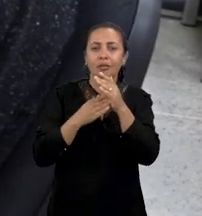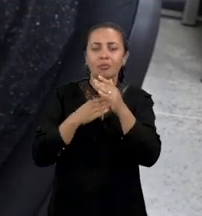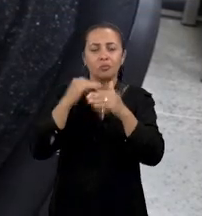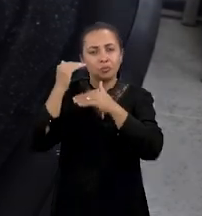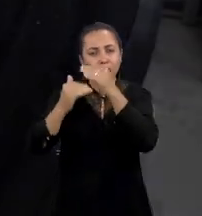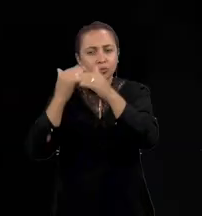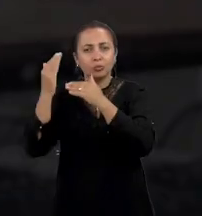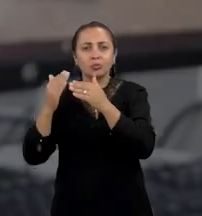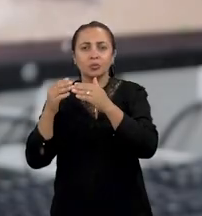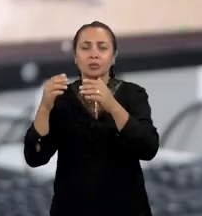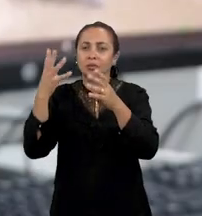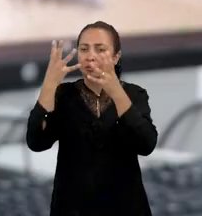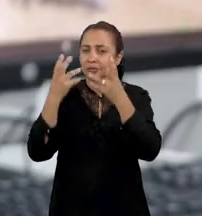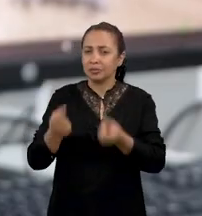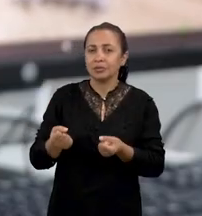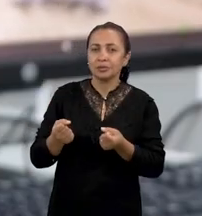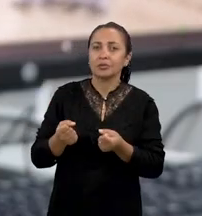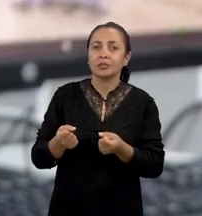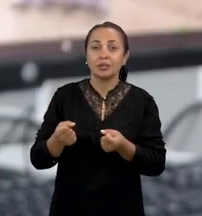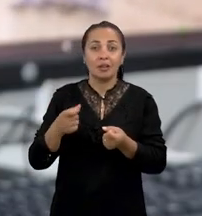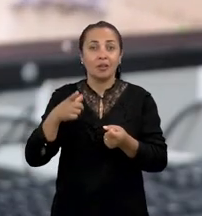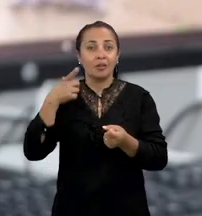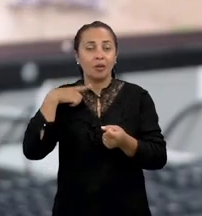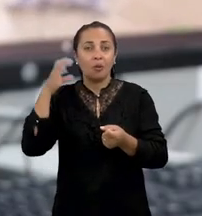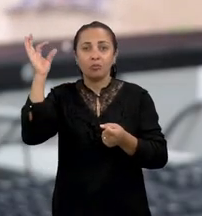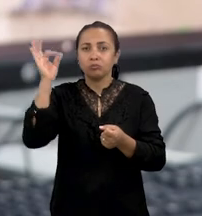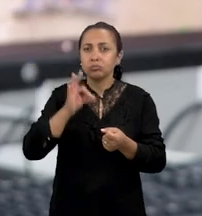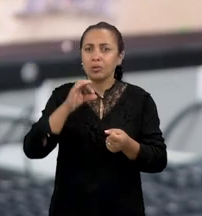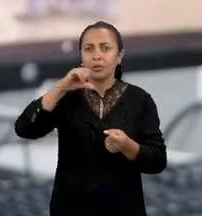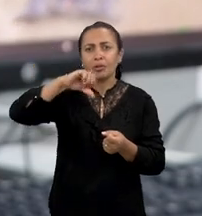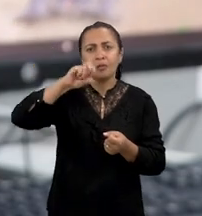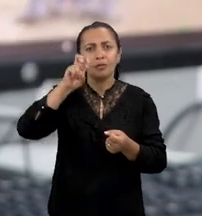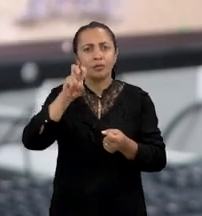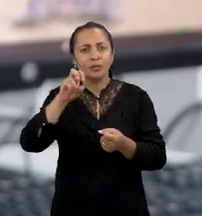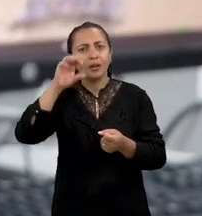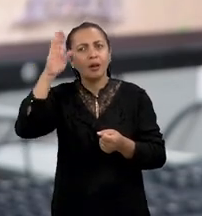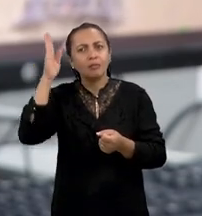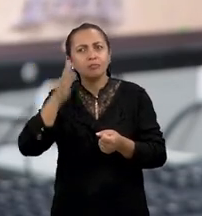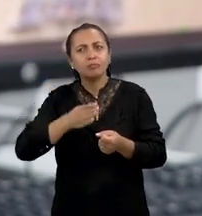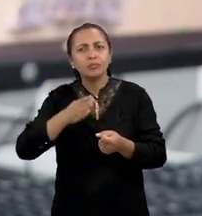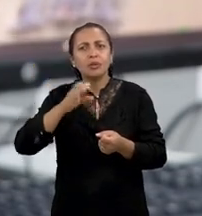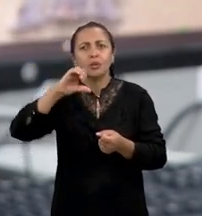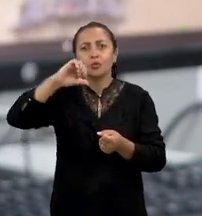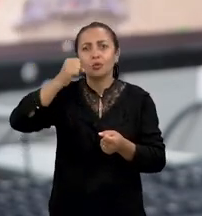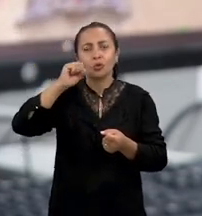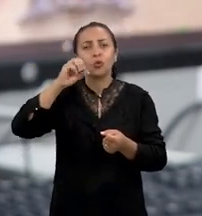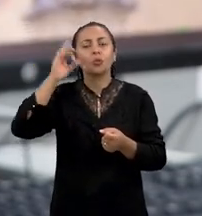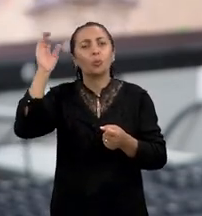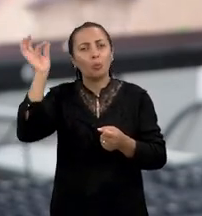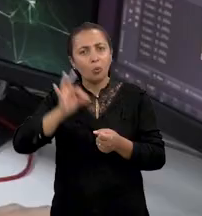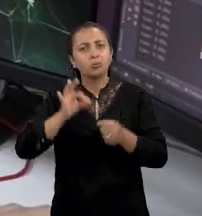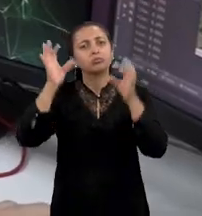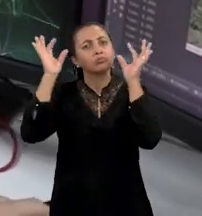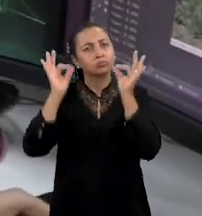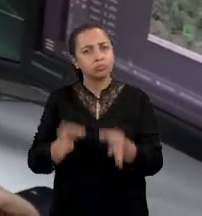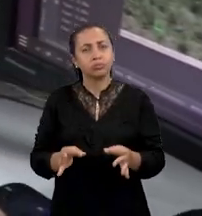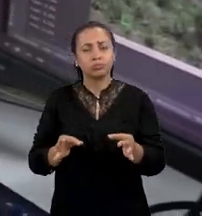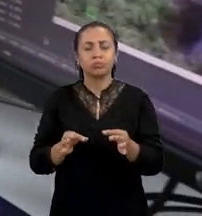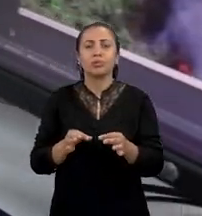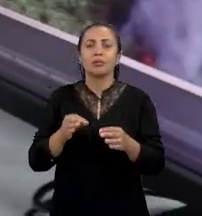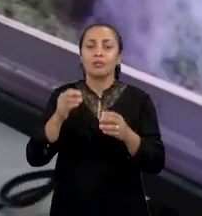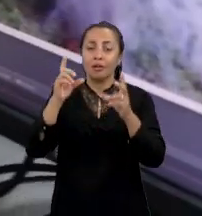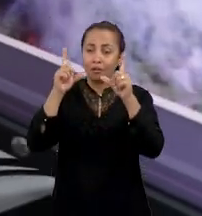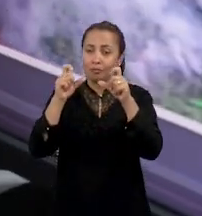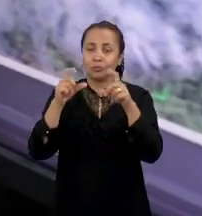validações. Nós conseguimos uma taxa de acerto em torno de 95% a 98% de acerto com essas